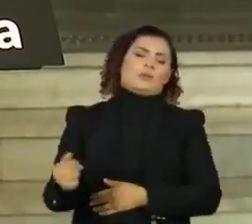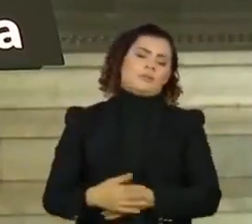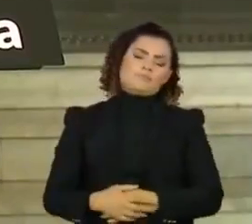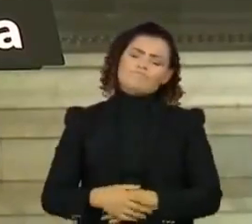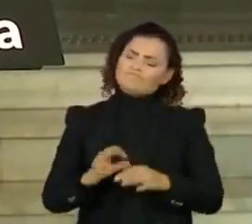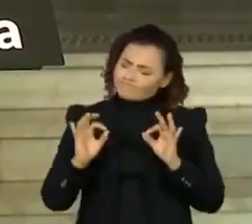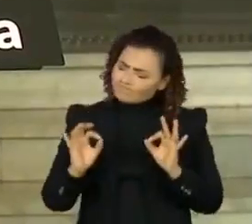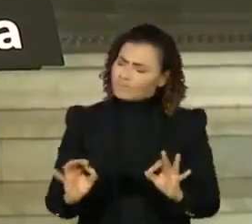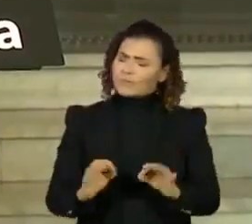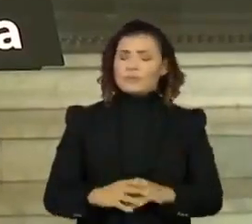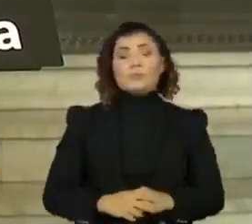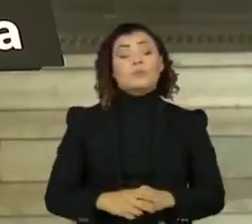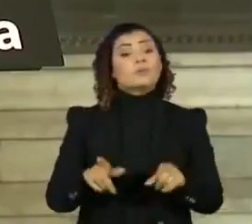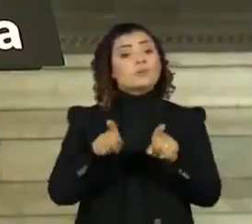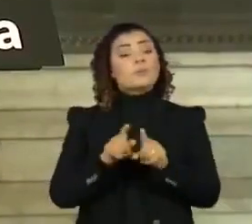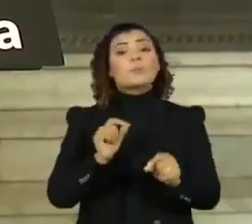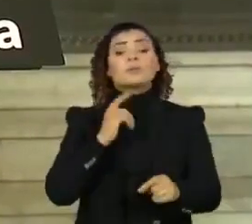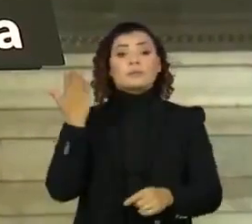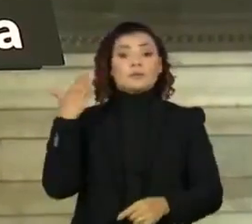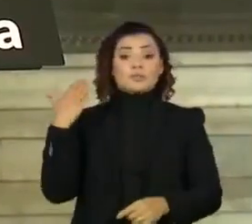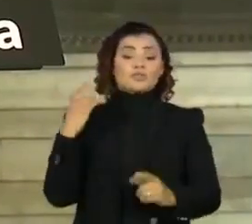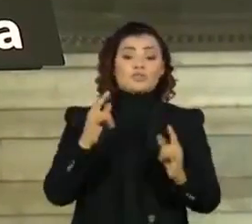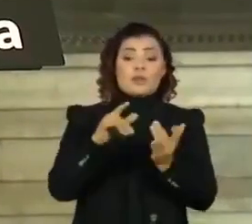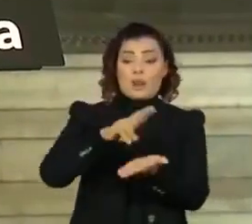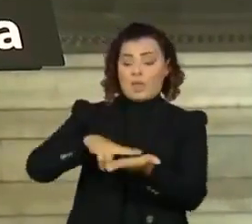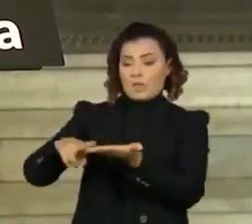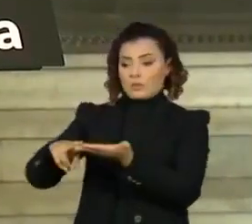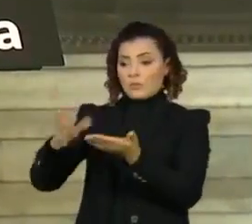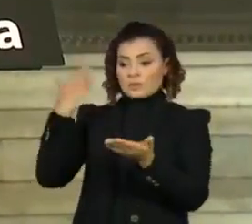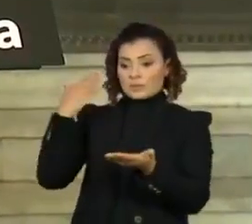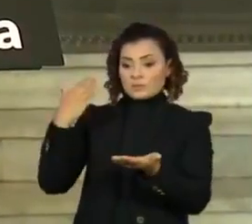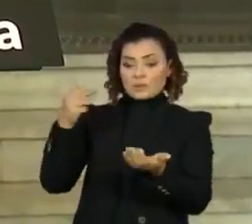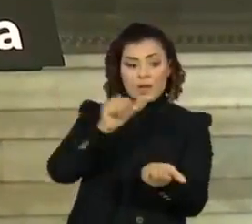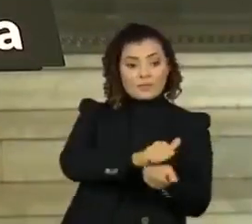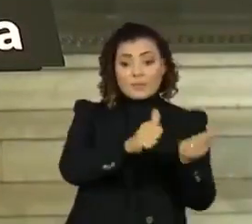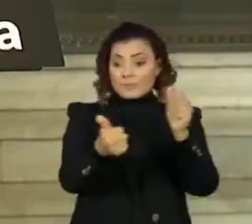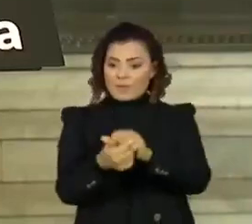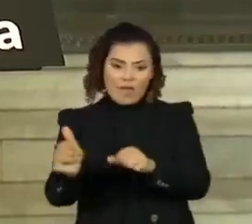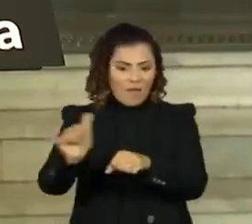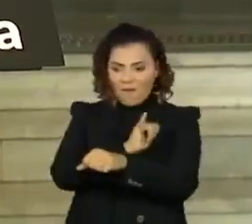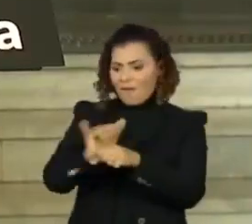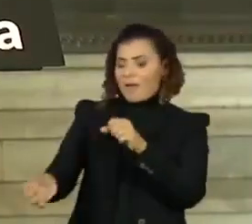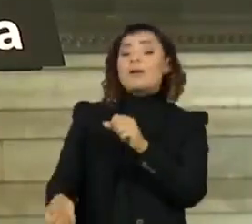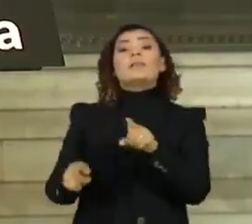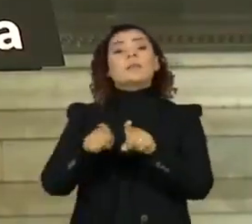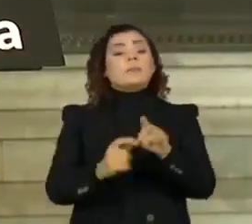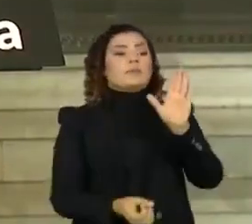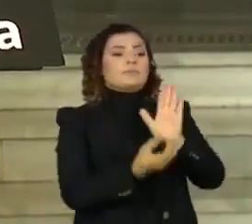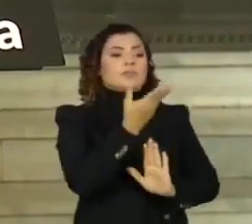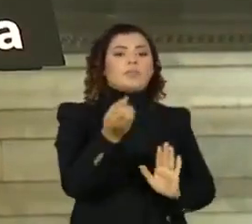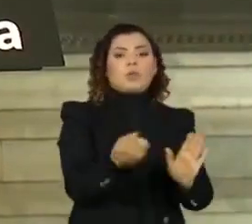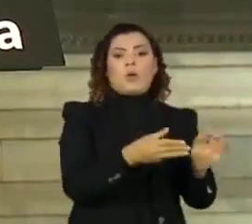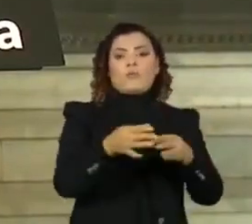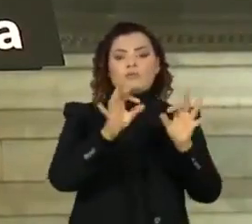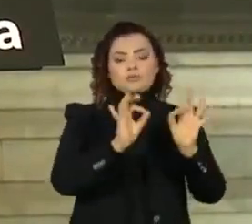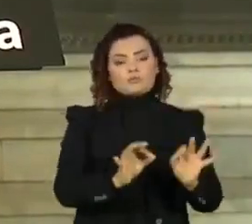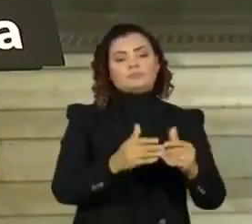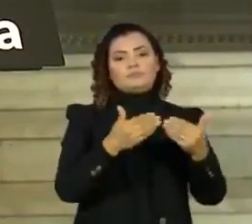incluindo leitos que foram revertidos e leitos que foram realmente